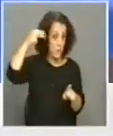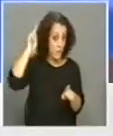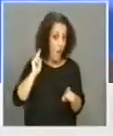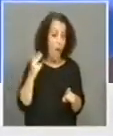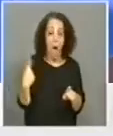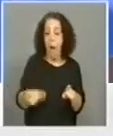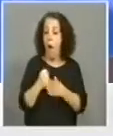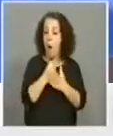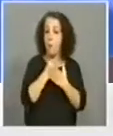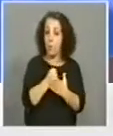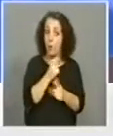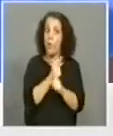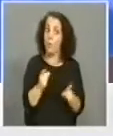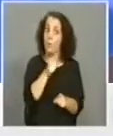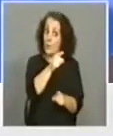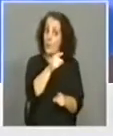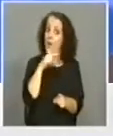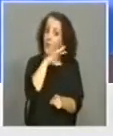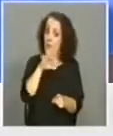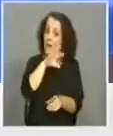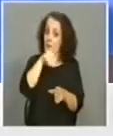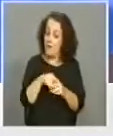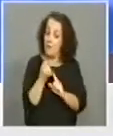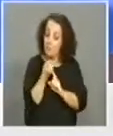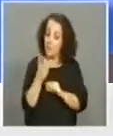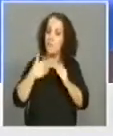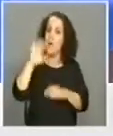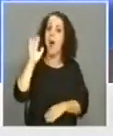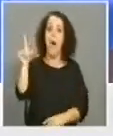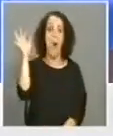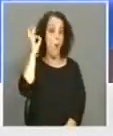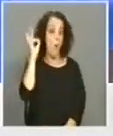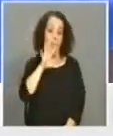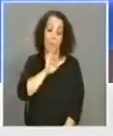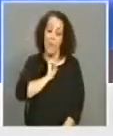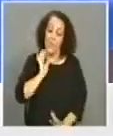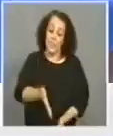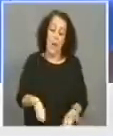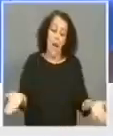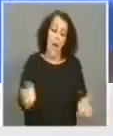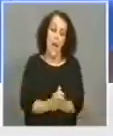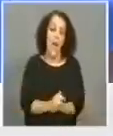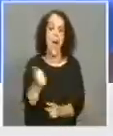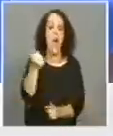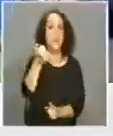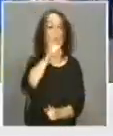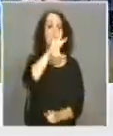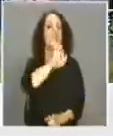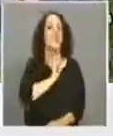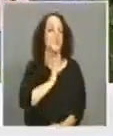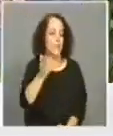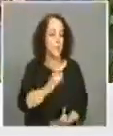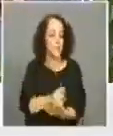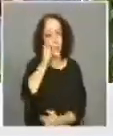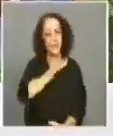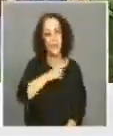incentivos, porque também fazes parte das famílias numerosas. Até o Helders é o meu filho e tudo. Então não. o meu quinto filho. Sr. Presidente, muito obrigado.